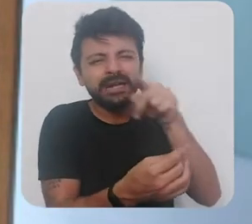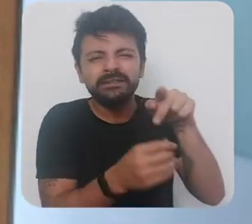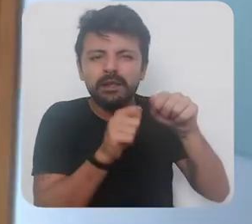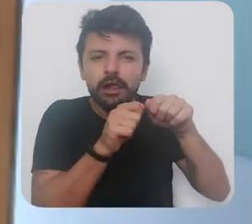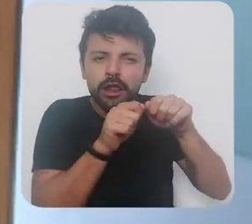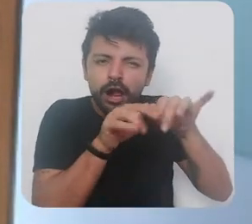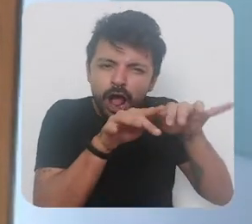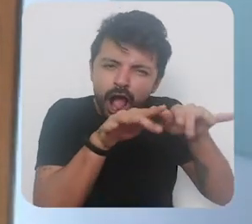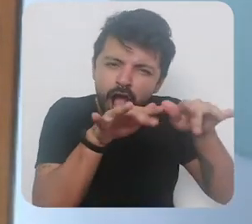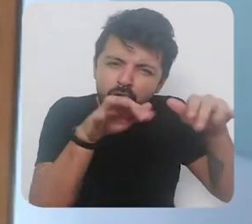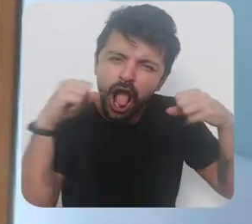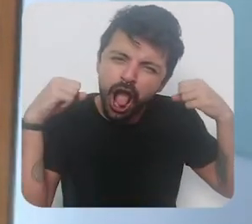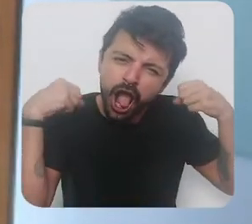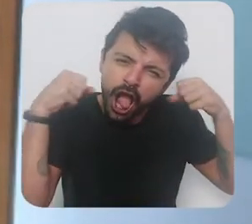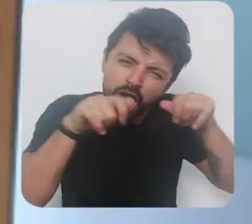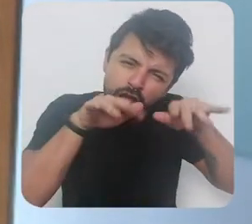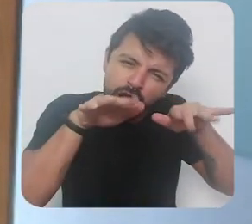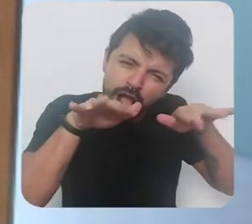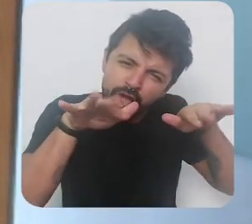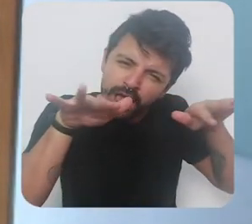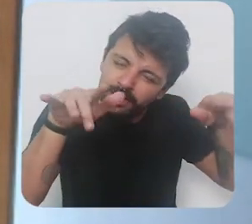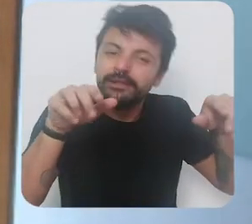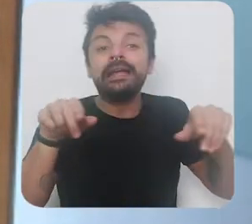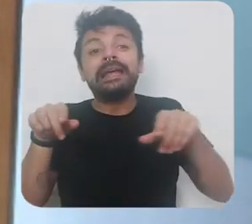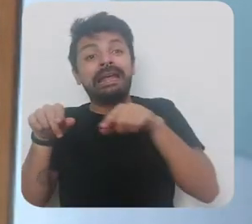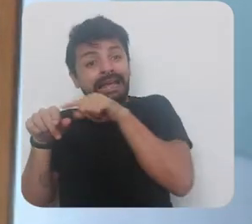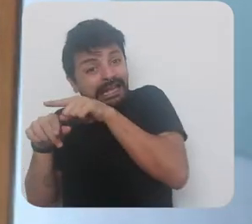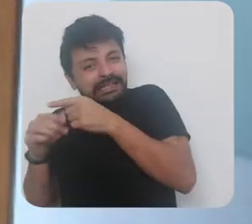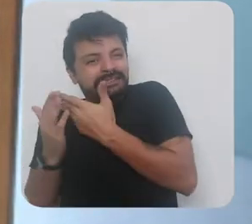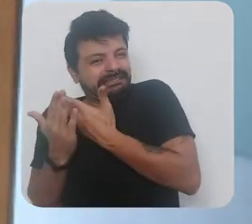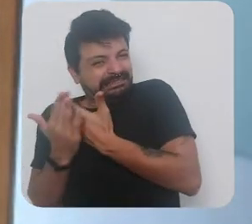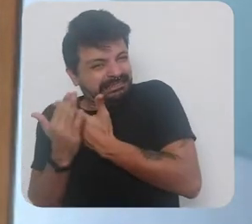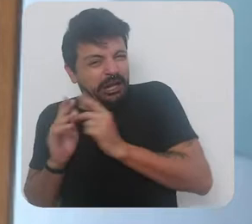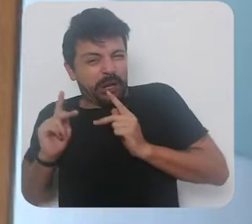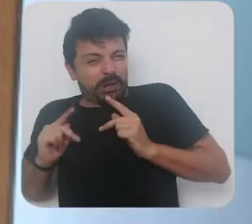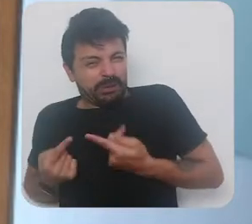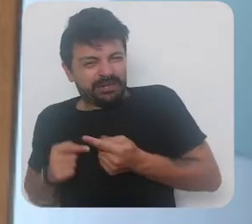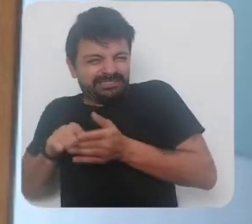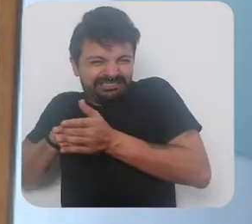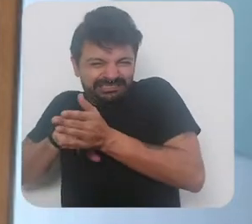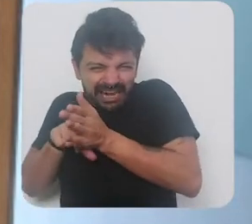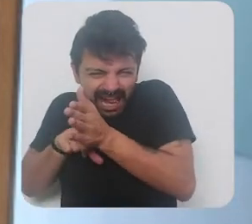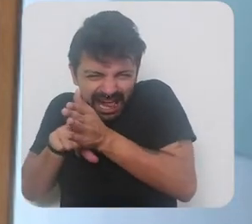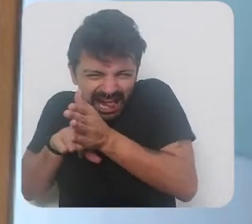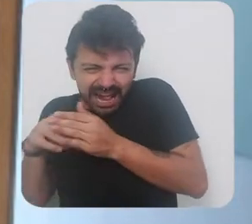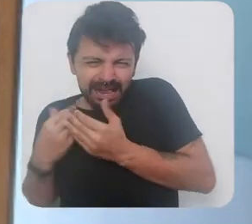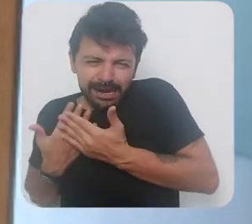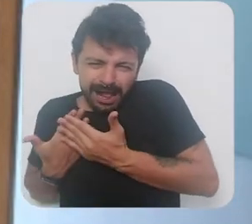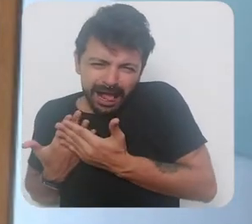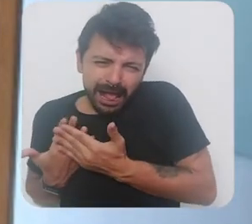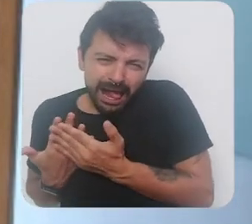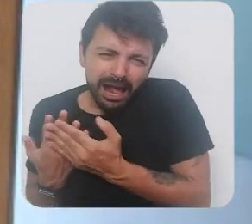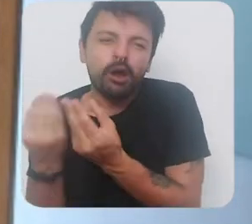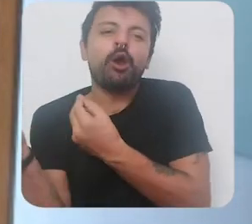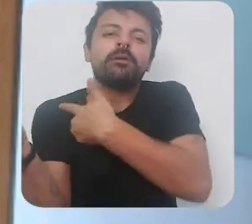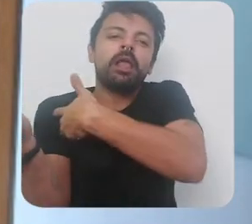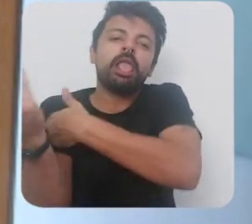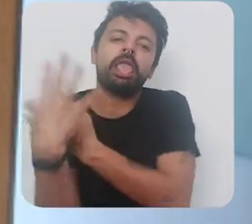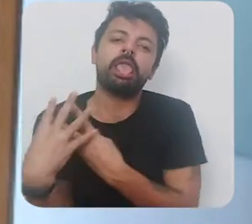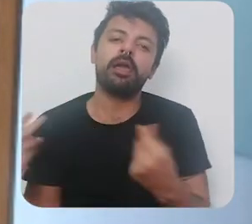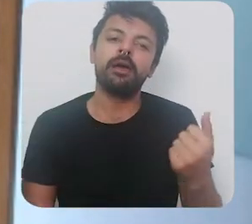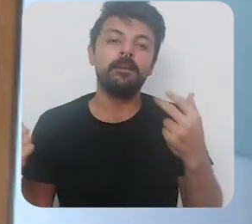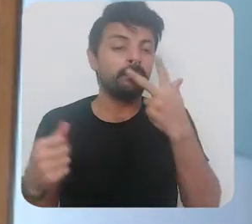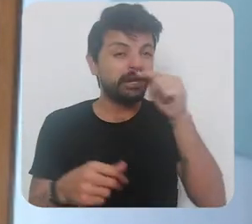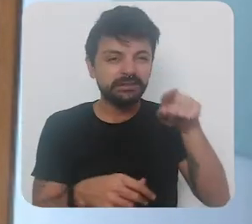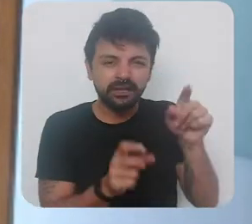me parece que é um é um mecanismo lá uma proteína alguma coisa que consegue se reproduzir dentro do